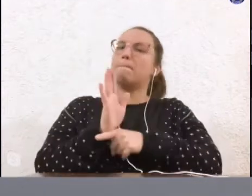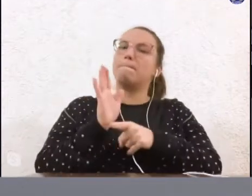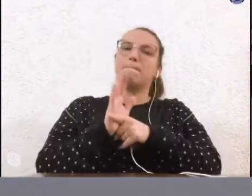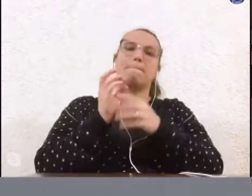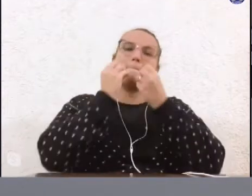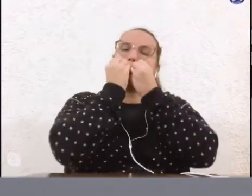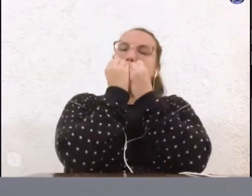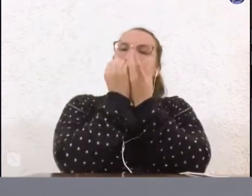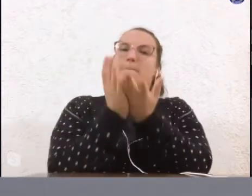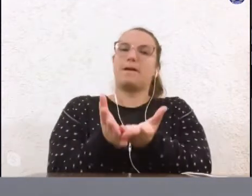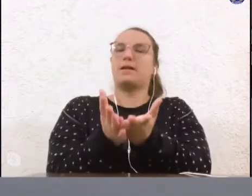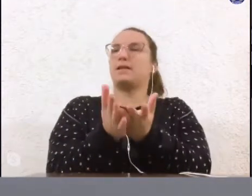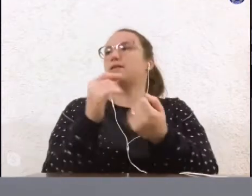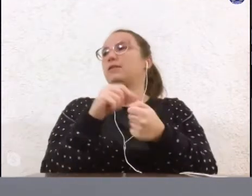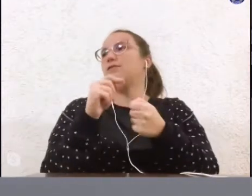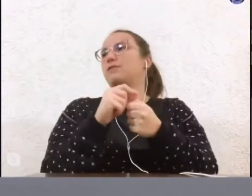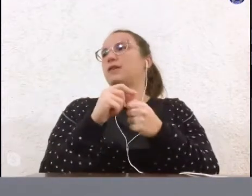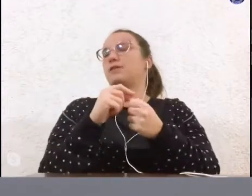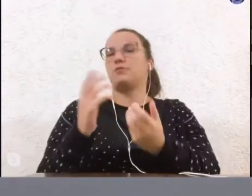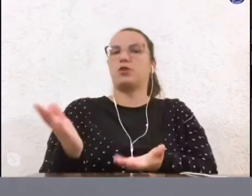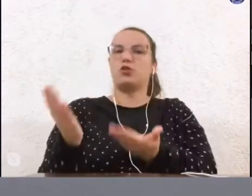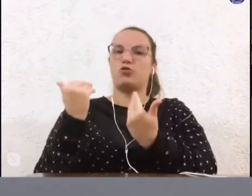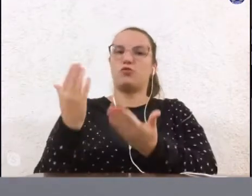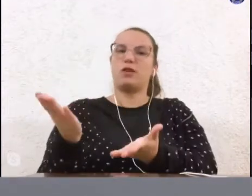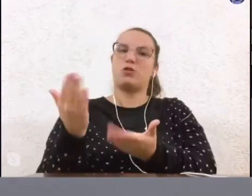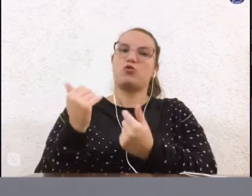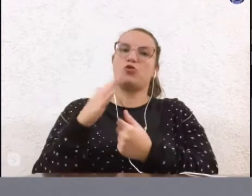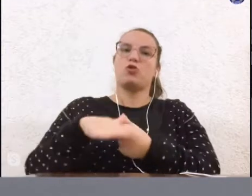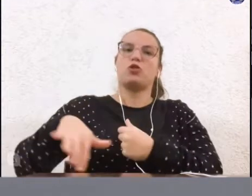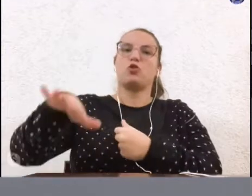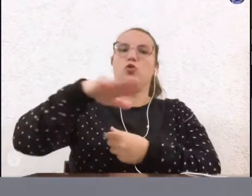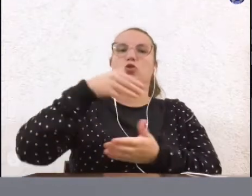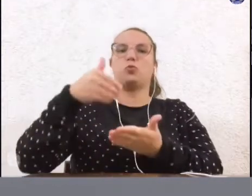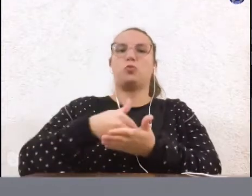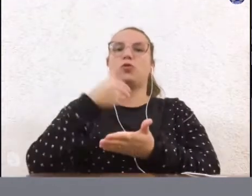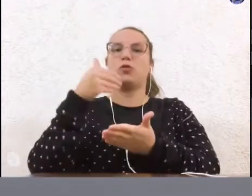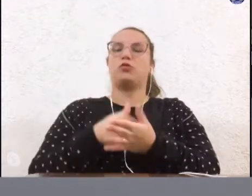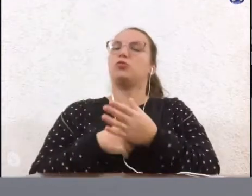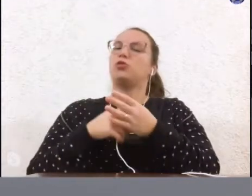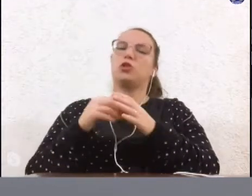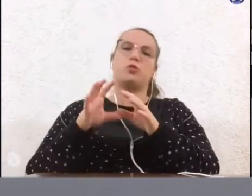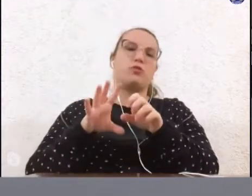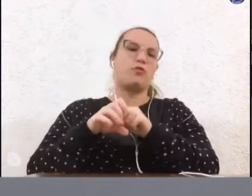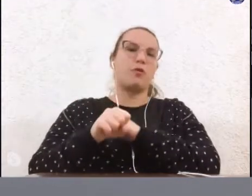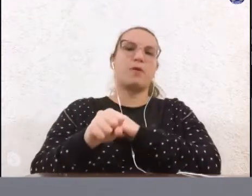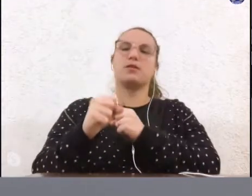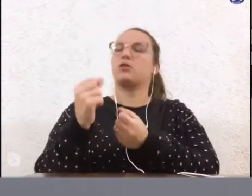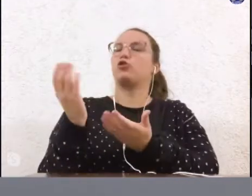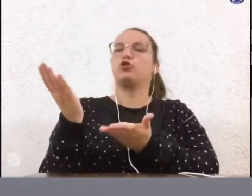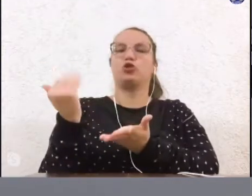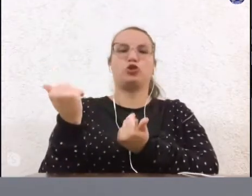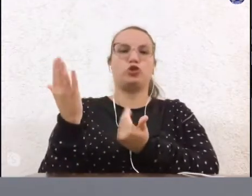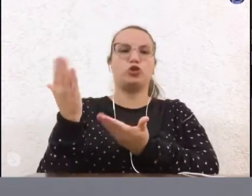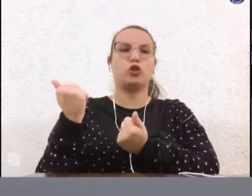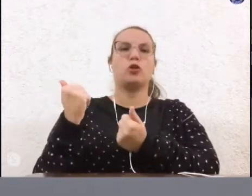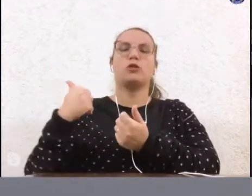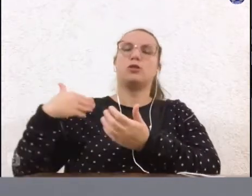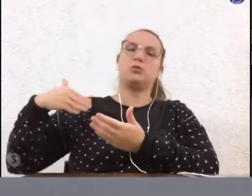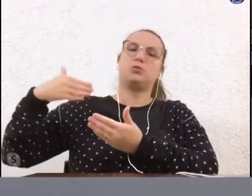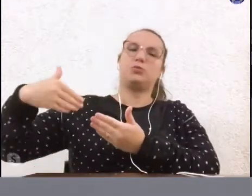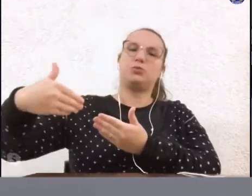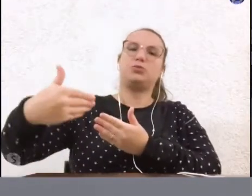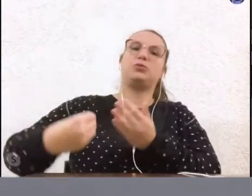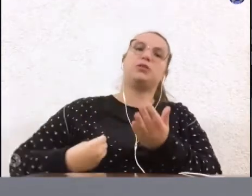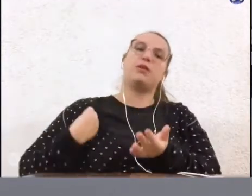e traz à juventude de Botucatu. Uma formação de jovens que levarão adiante na sua